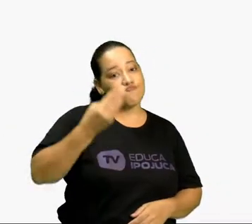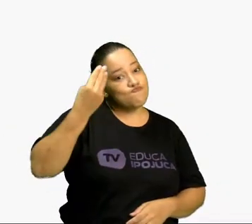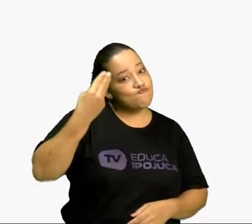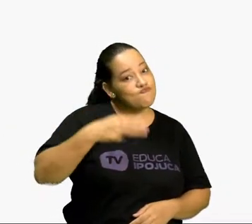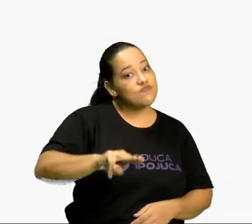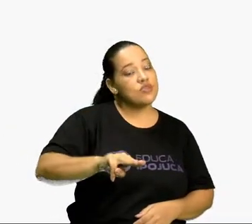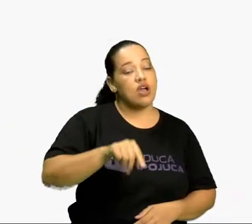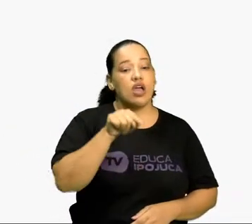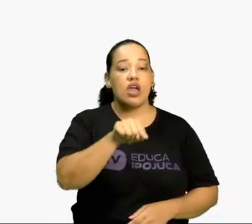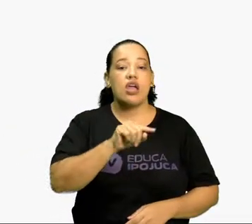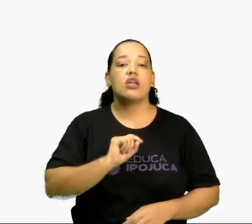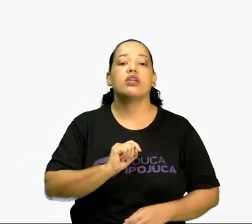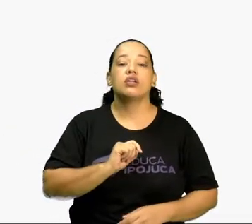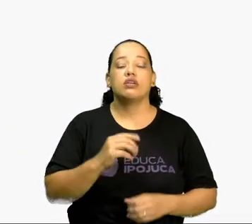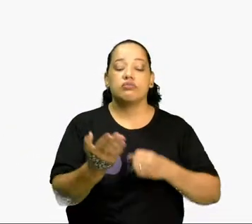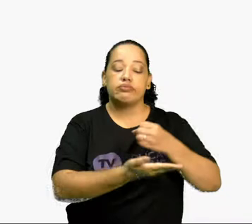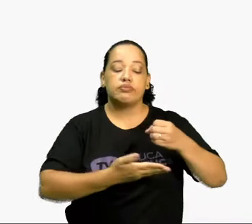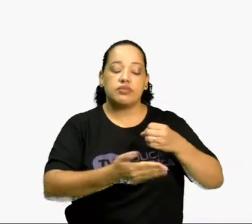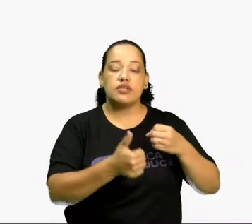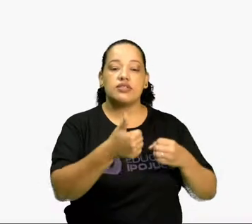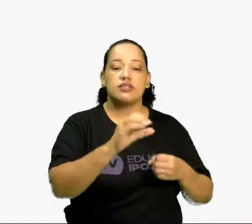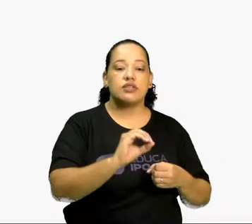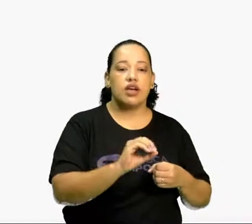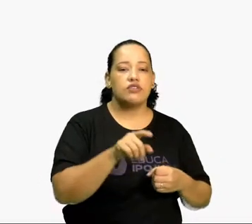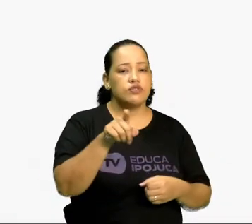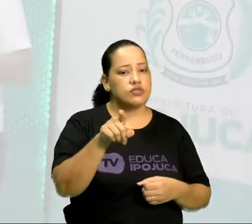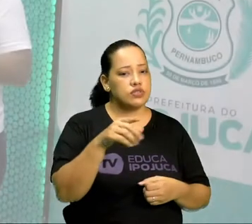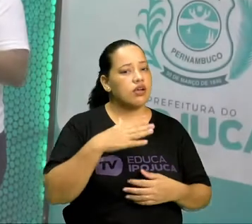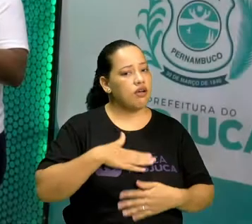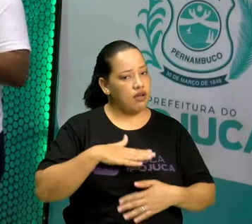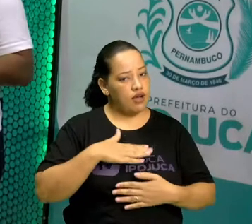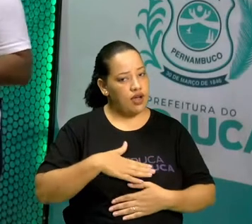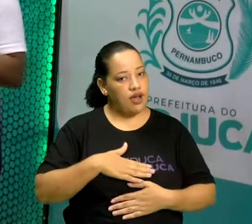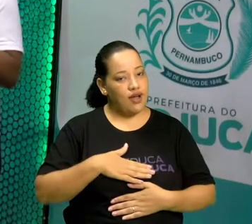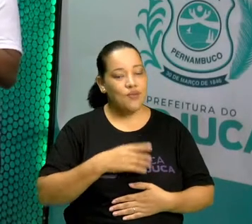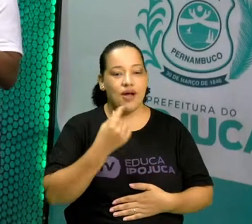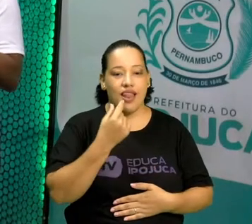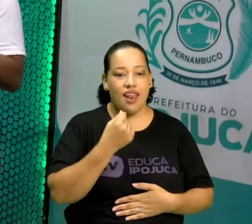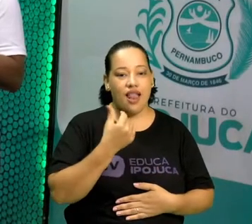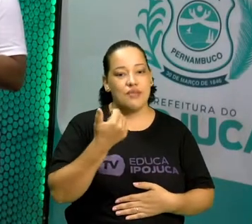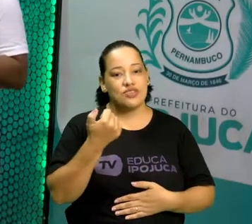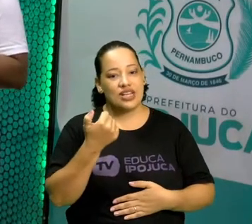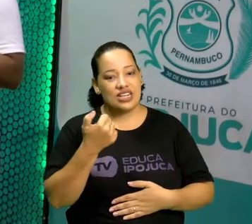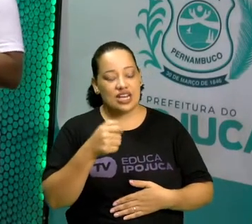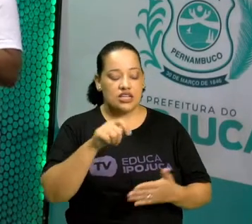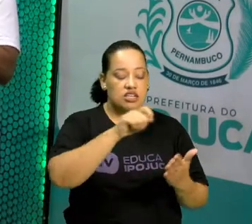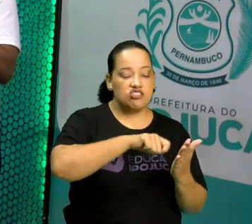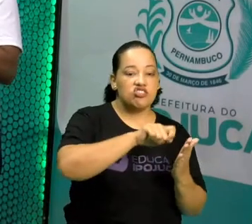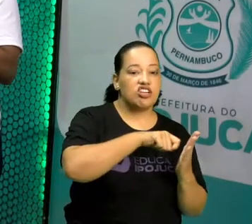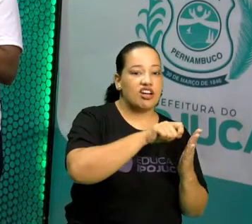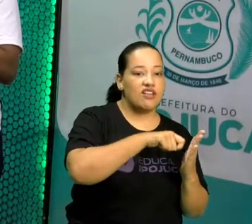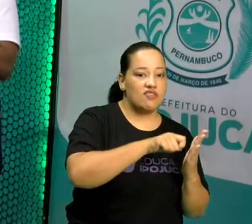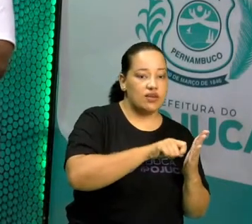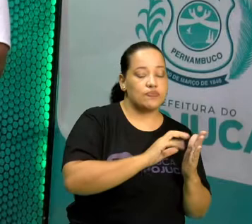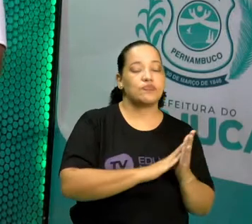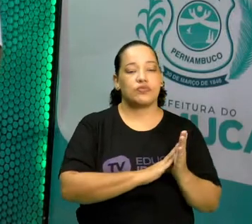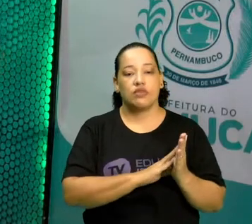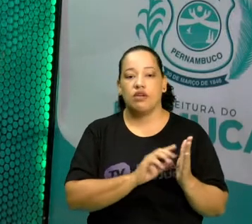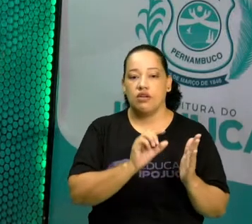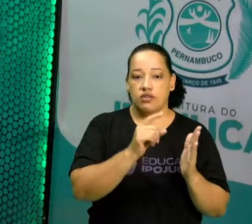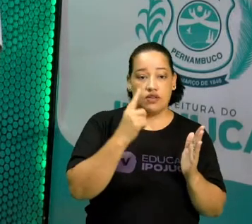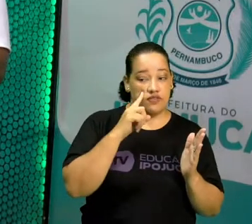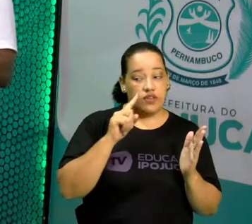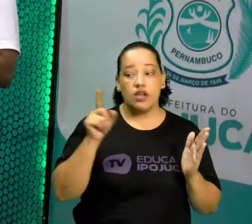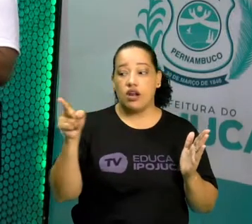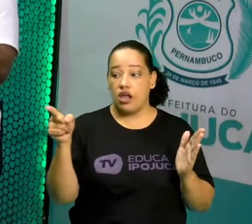Calma! Você vai pegar o seu lápis, a sua caneta e colocar lá no finalzinho do zero e